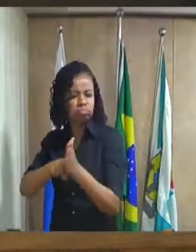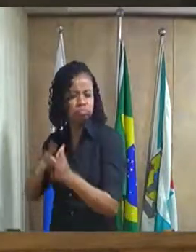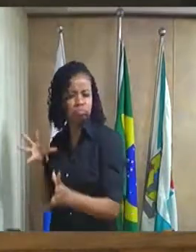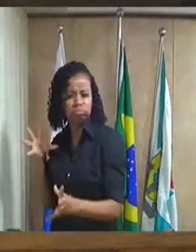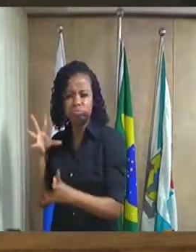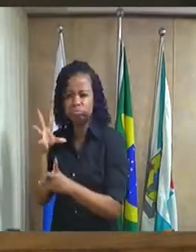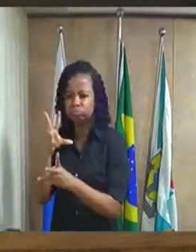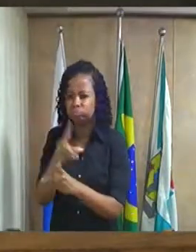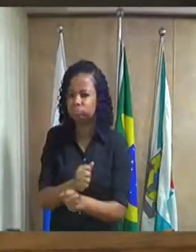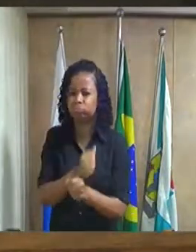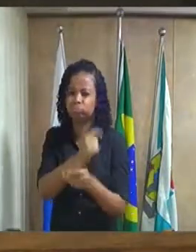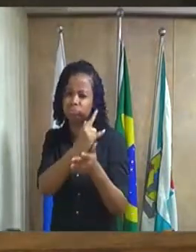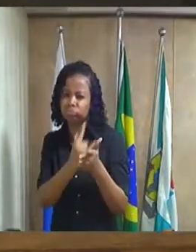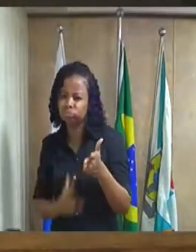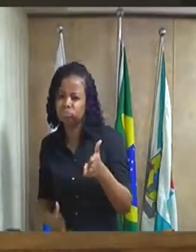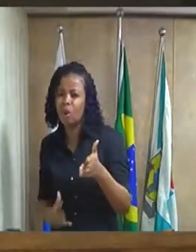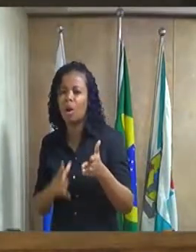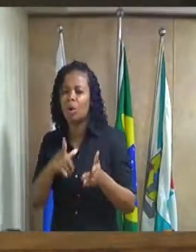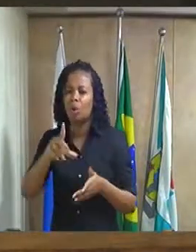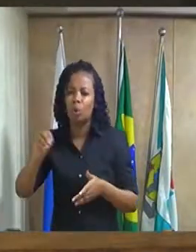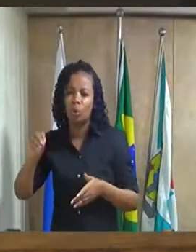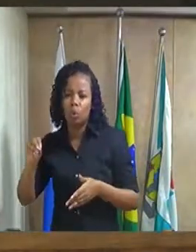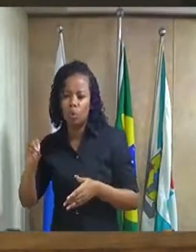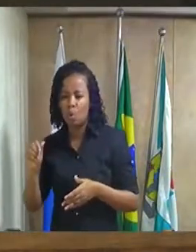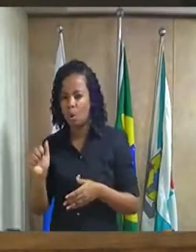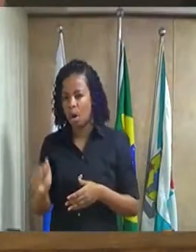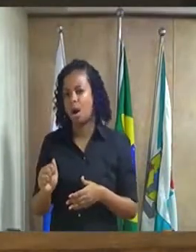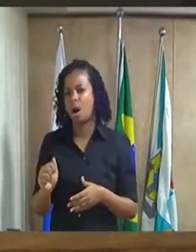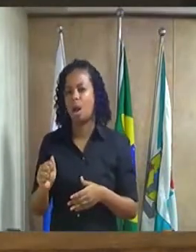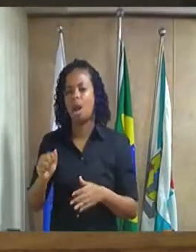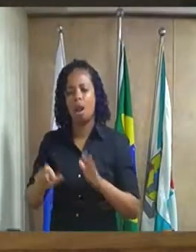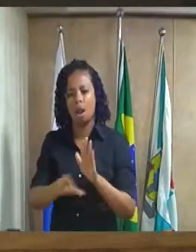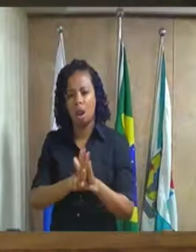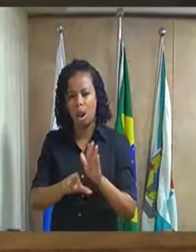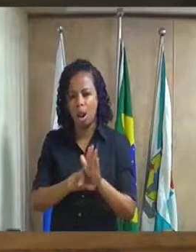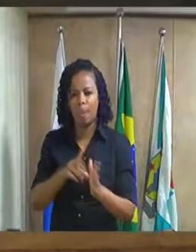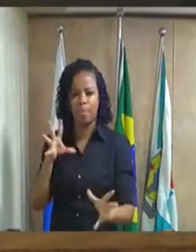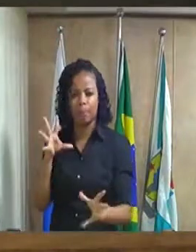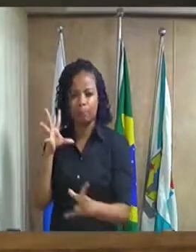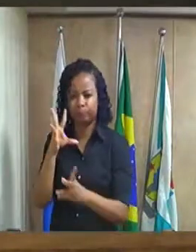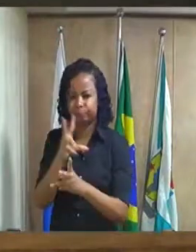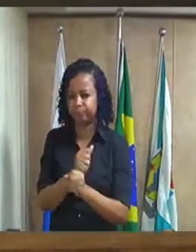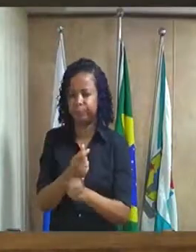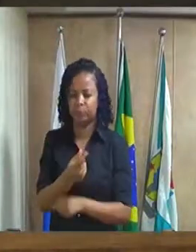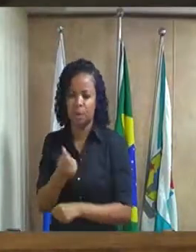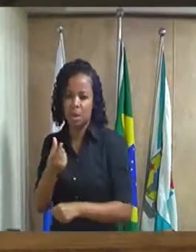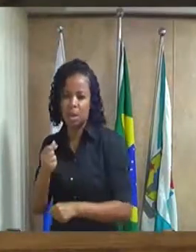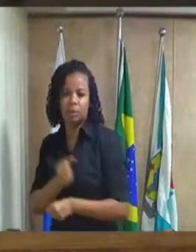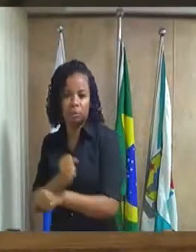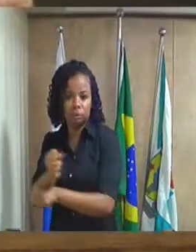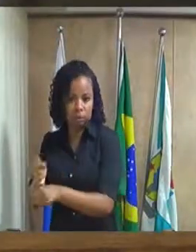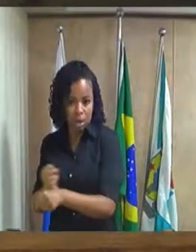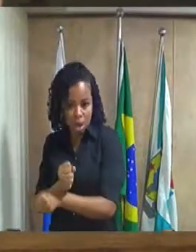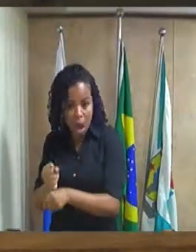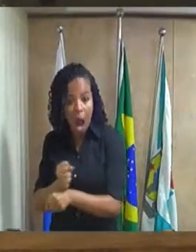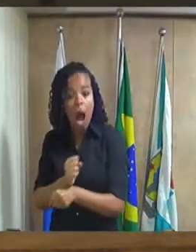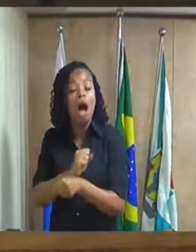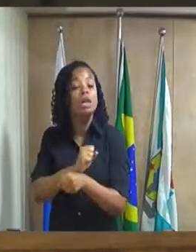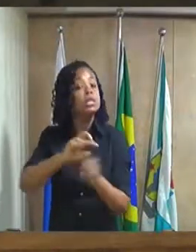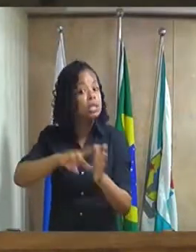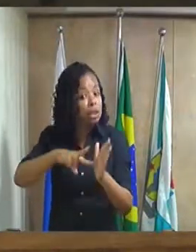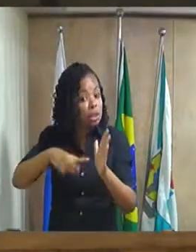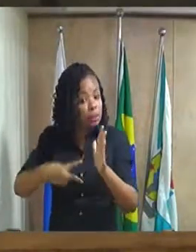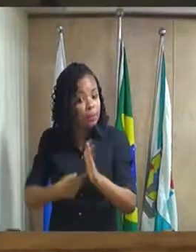a gente vota a LOA aqui a lei orçamentária anual a gente verifica que as receitas